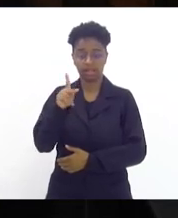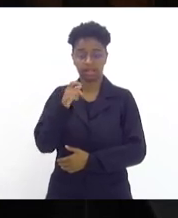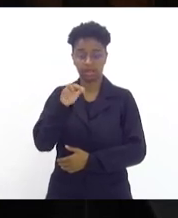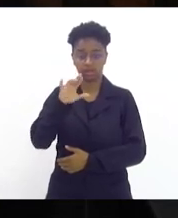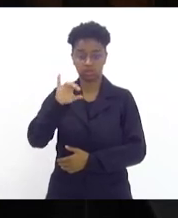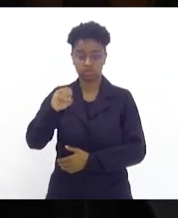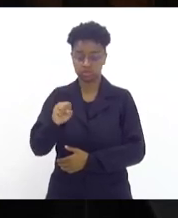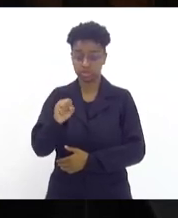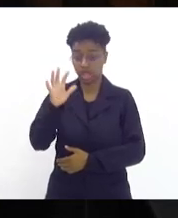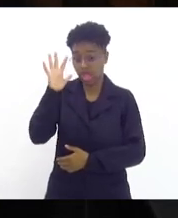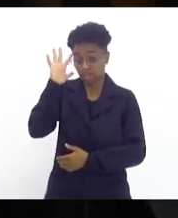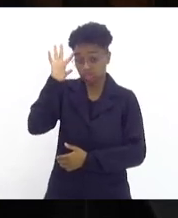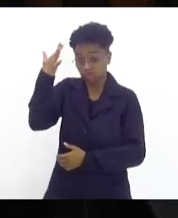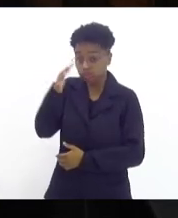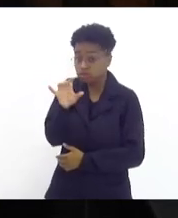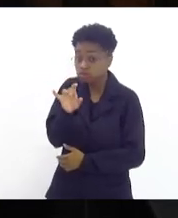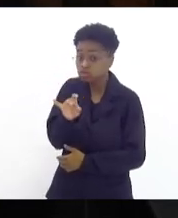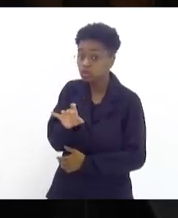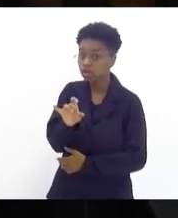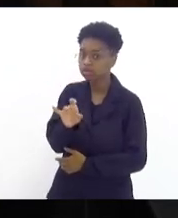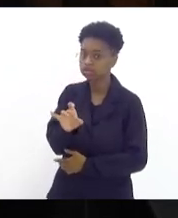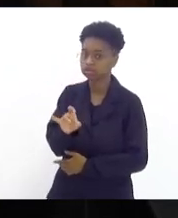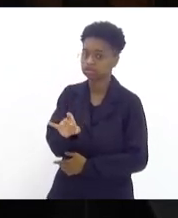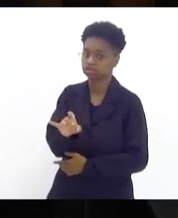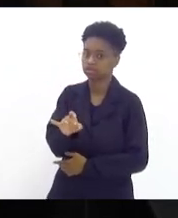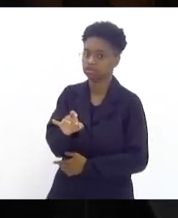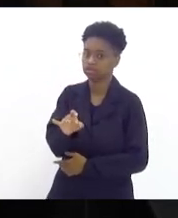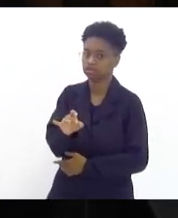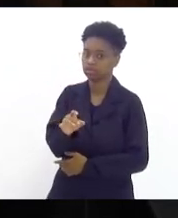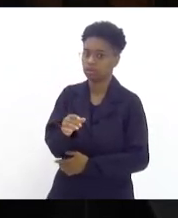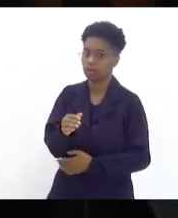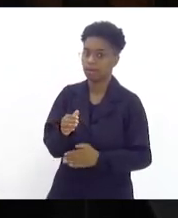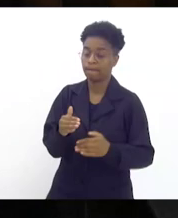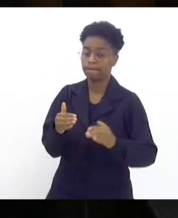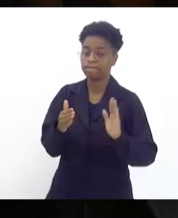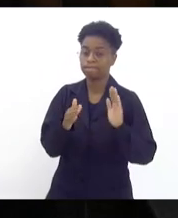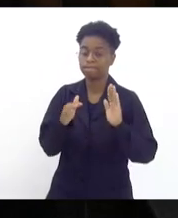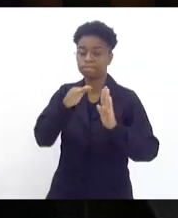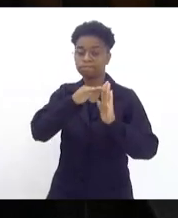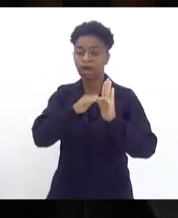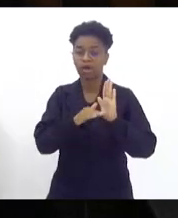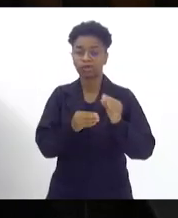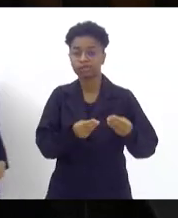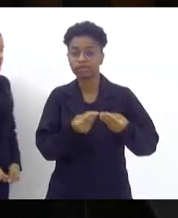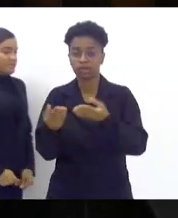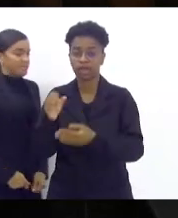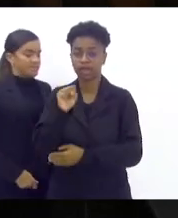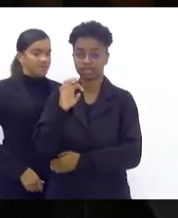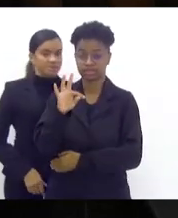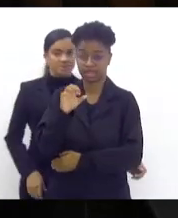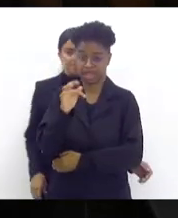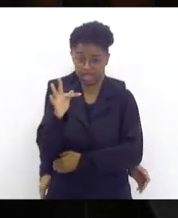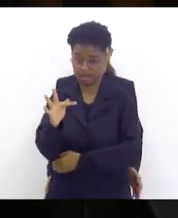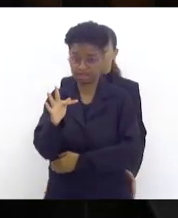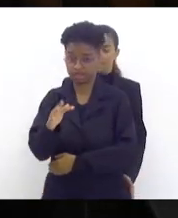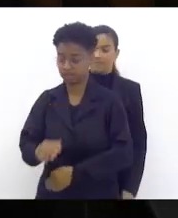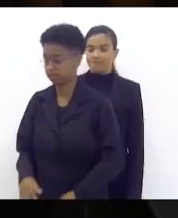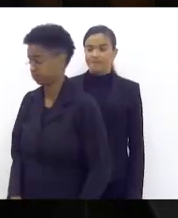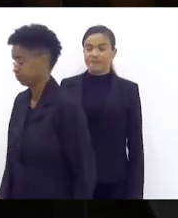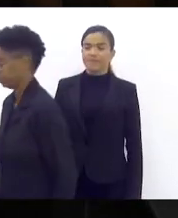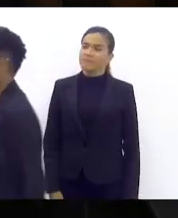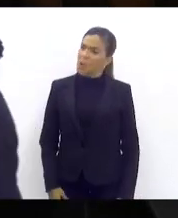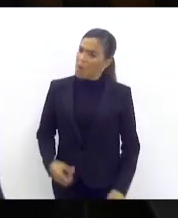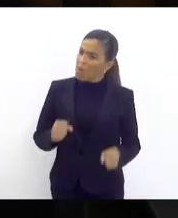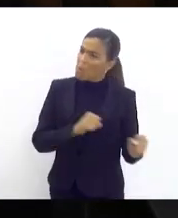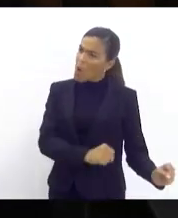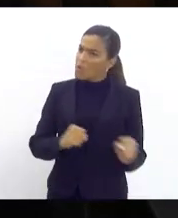sozinho pautar o Supremo Tribunal Federal. Poderoso esse senador, ele